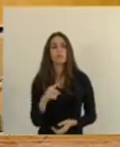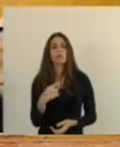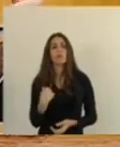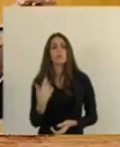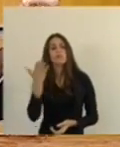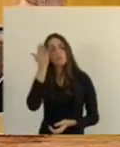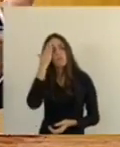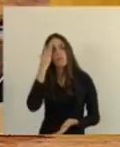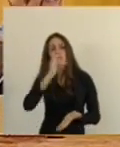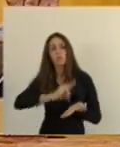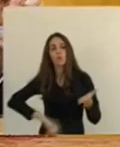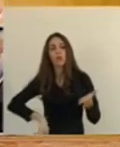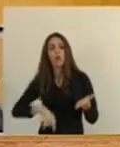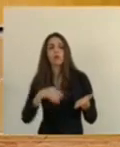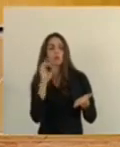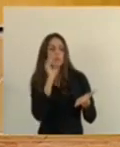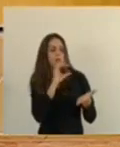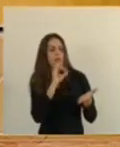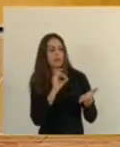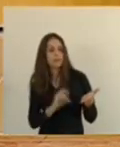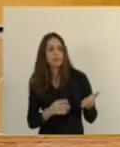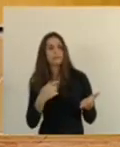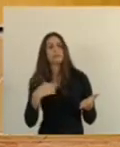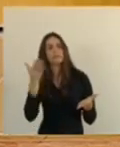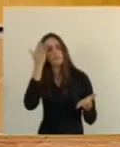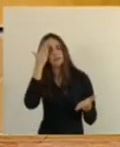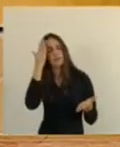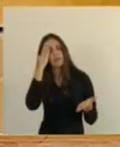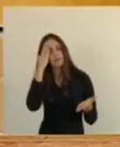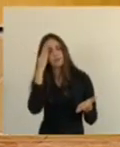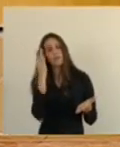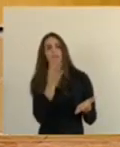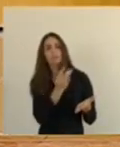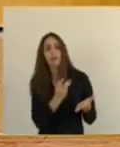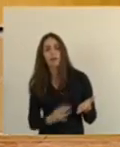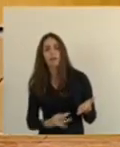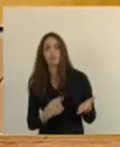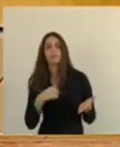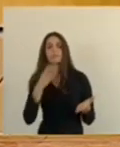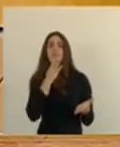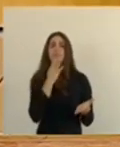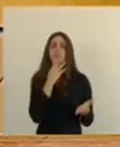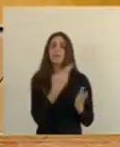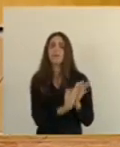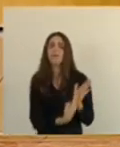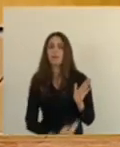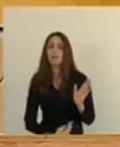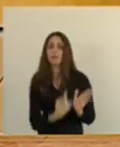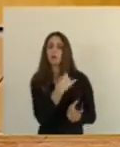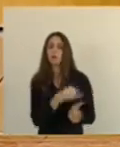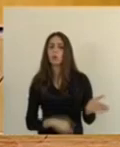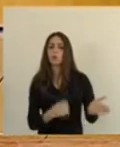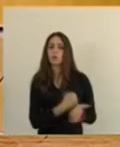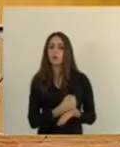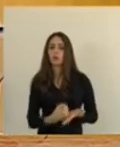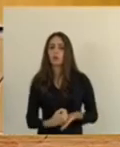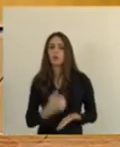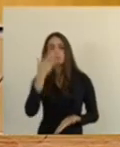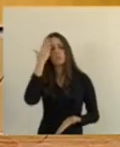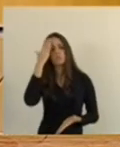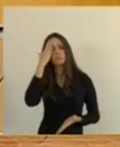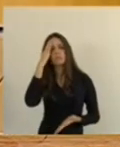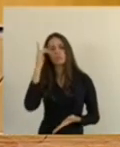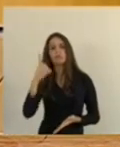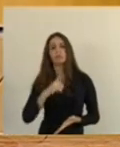contrato, sabemos cada causa do contrato, sabemos, inclusive, que tem um índice